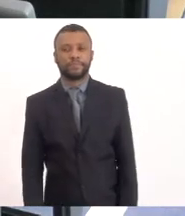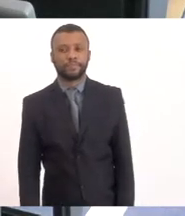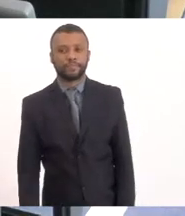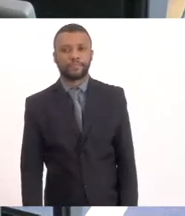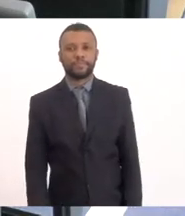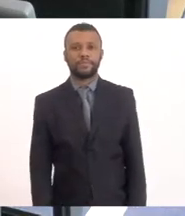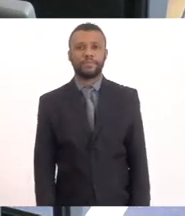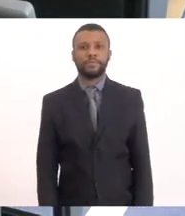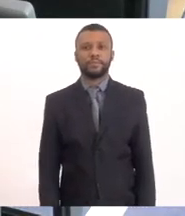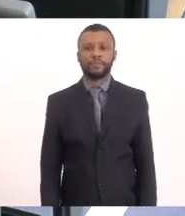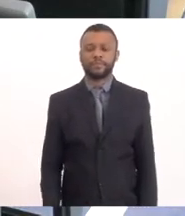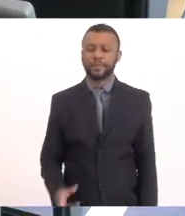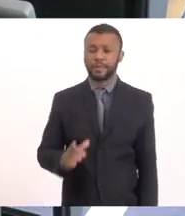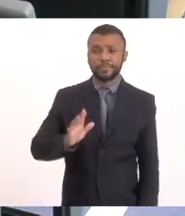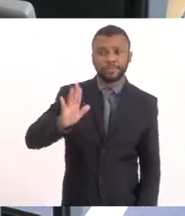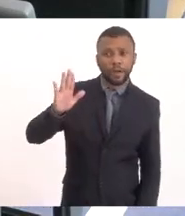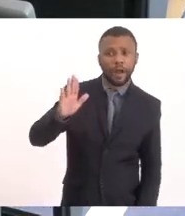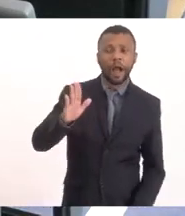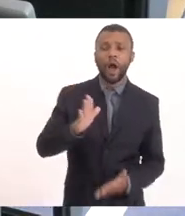Tem algum deputado Online